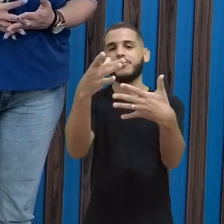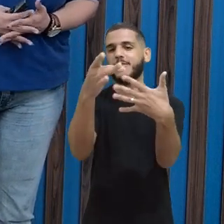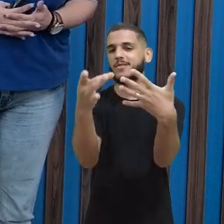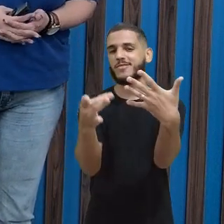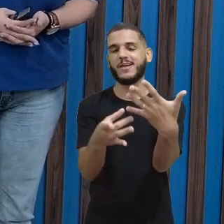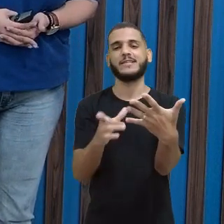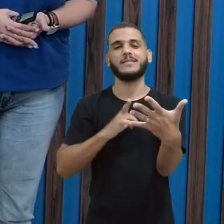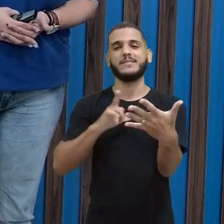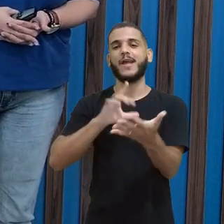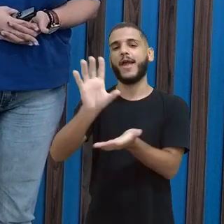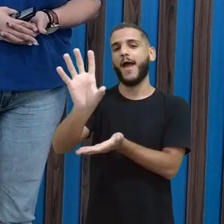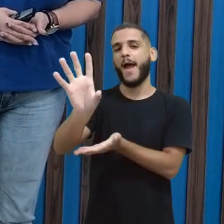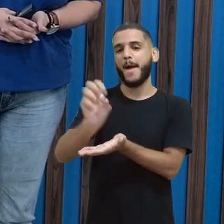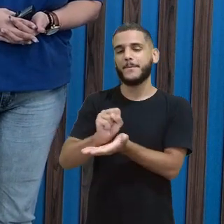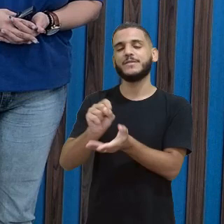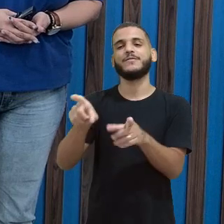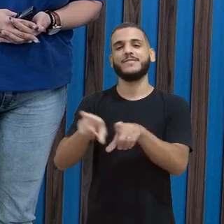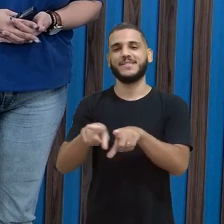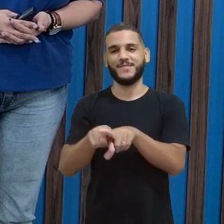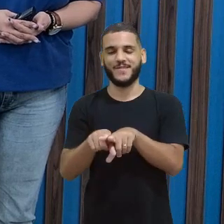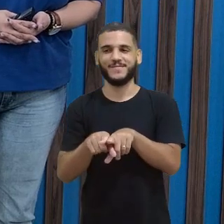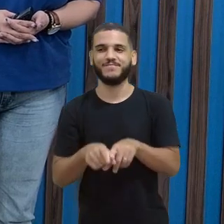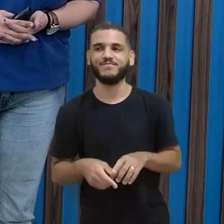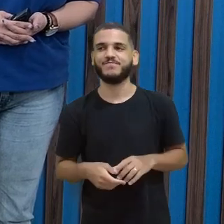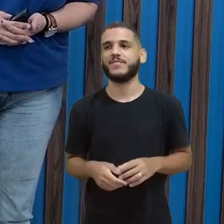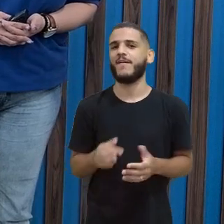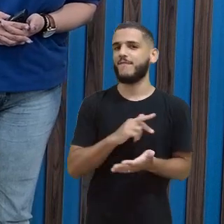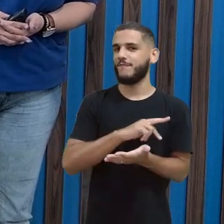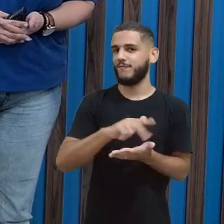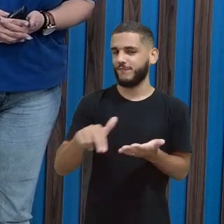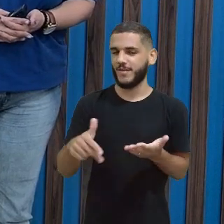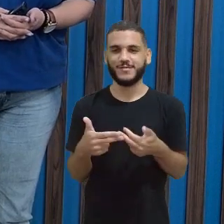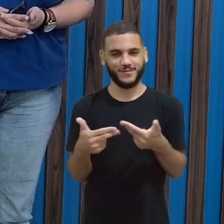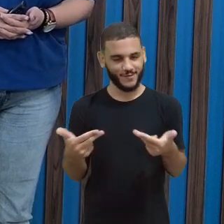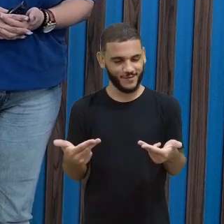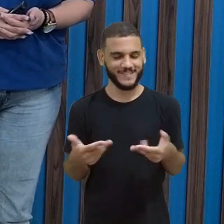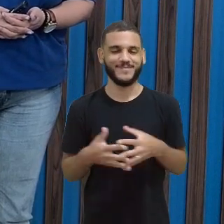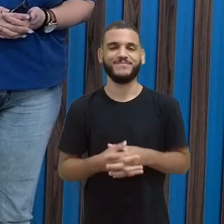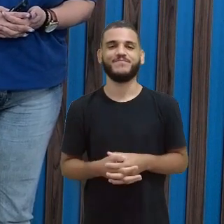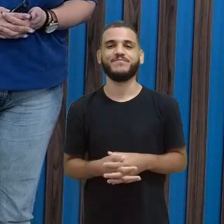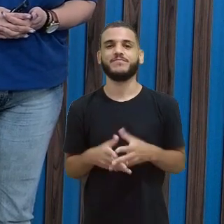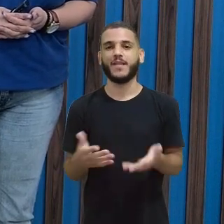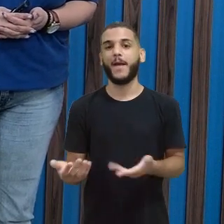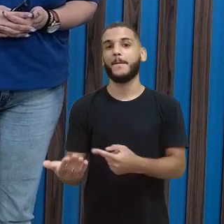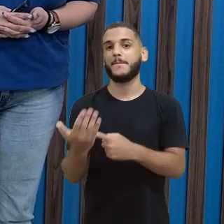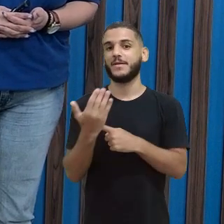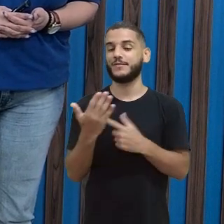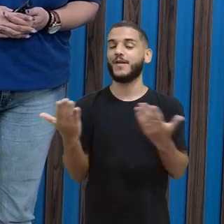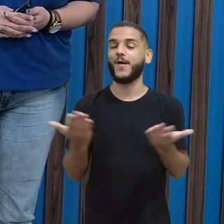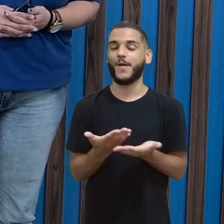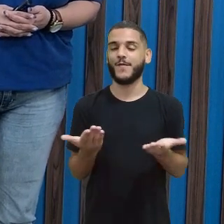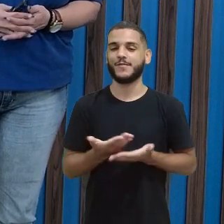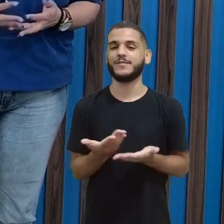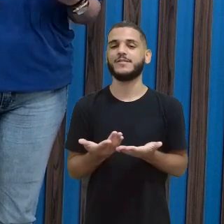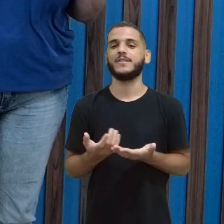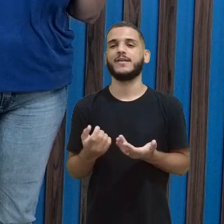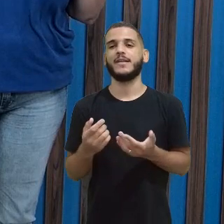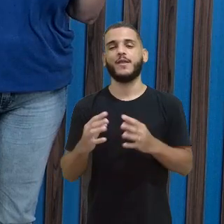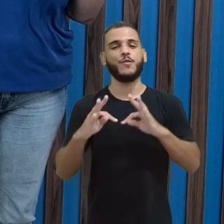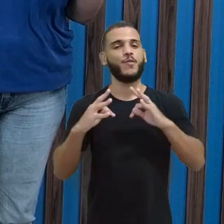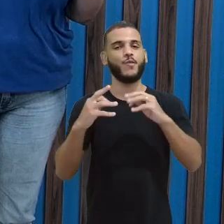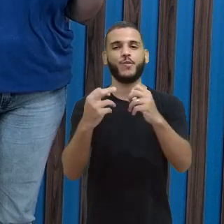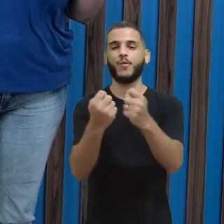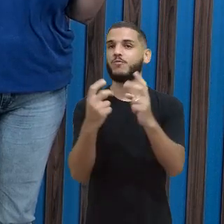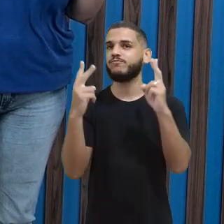a absorção dela. Olha só, muita coisa, hein? Pois é, e para me ajudar aqui a passar todo